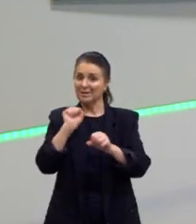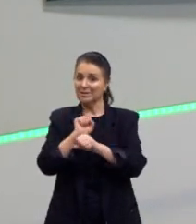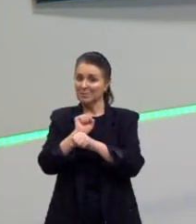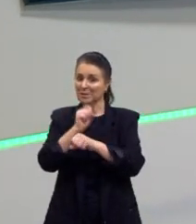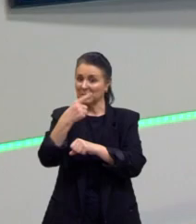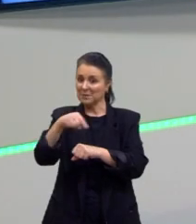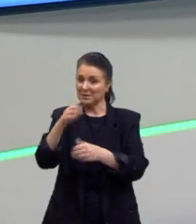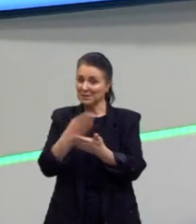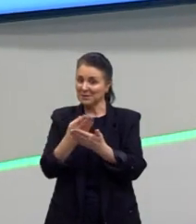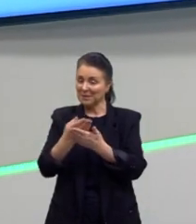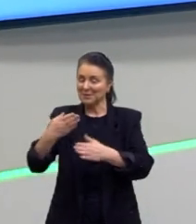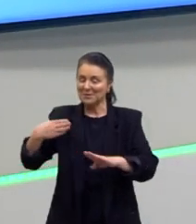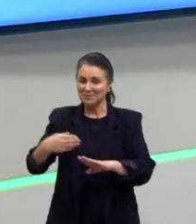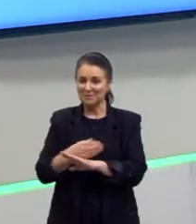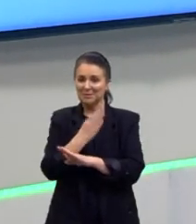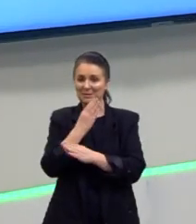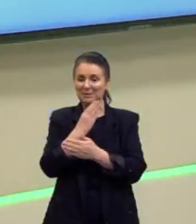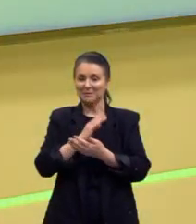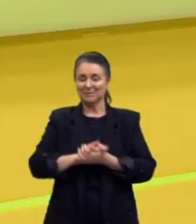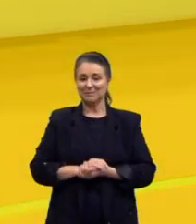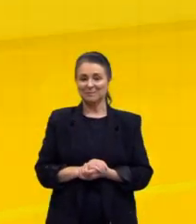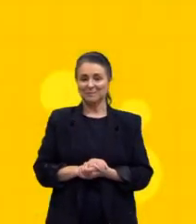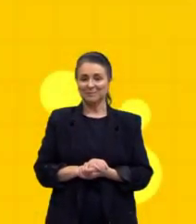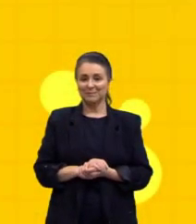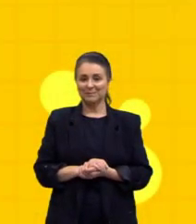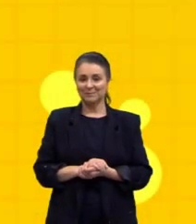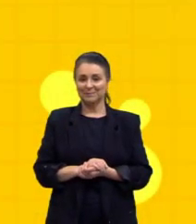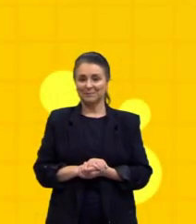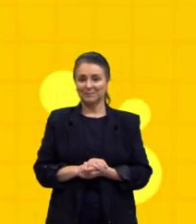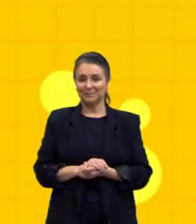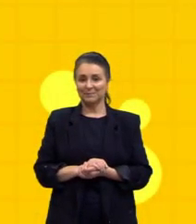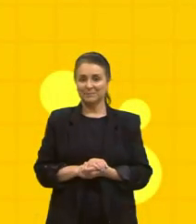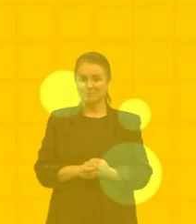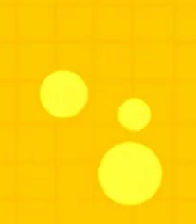próximas aulas e partiu passar! Tchau!